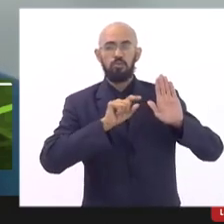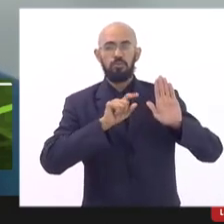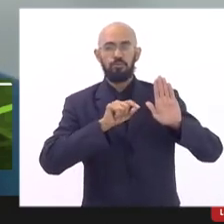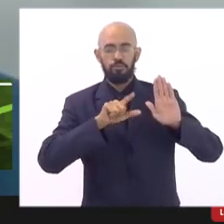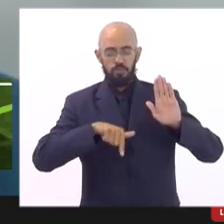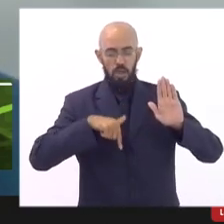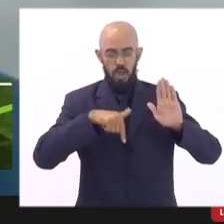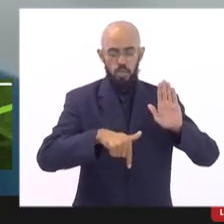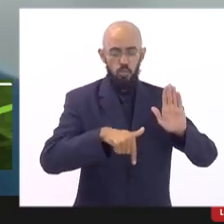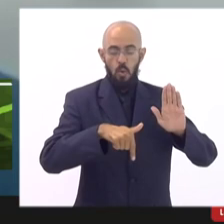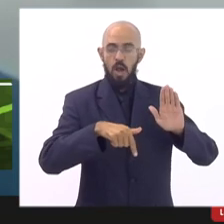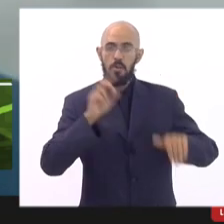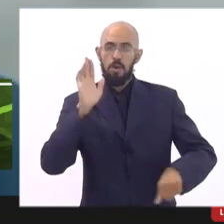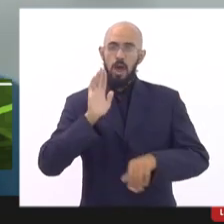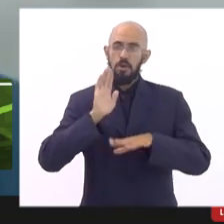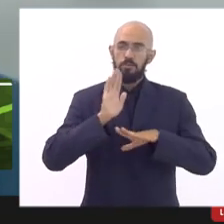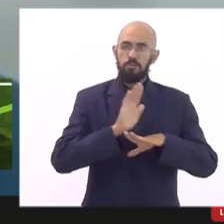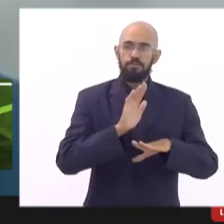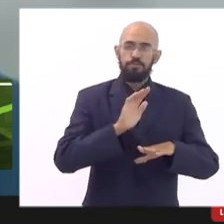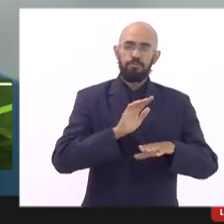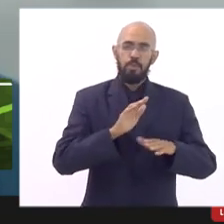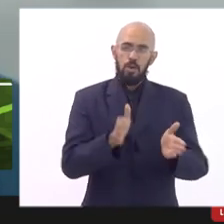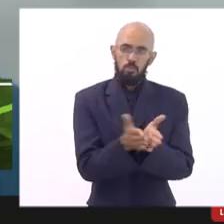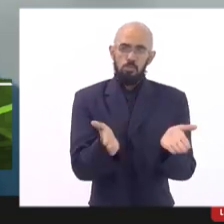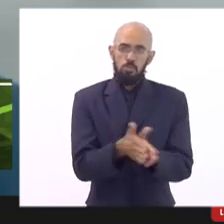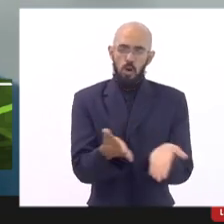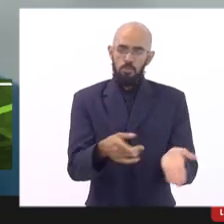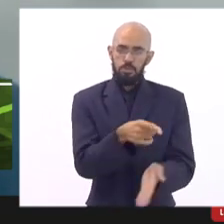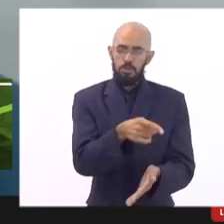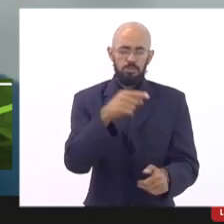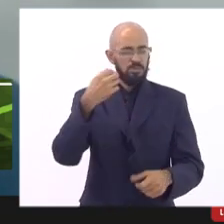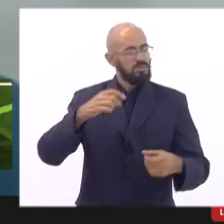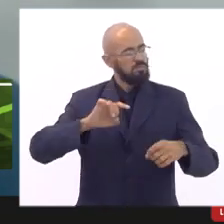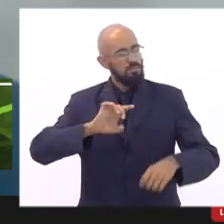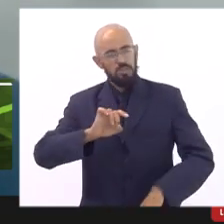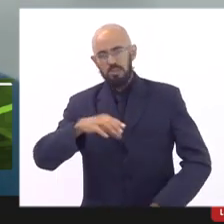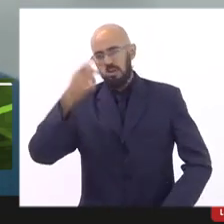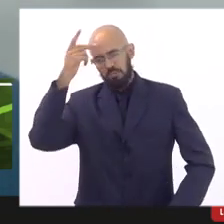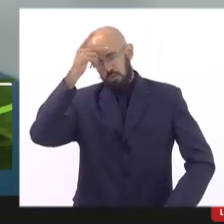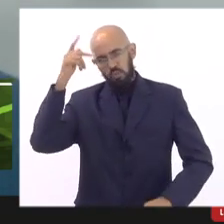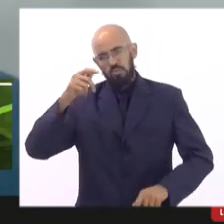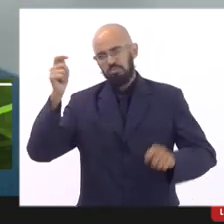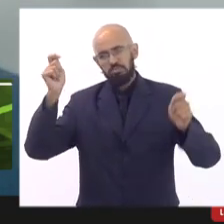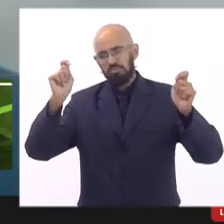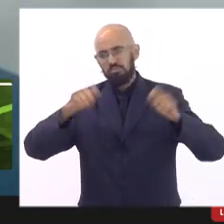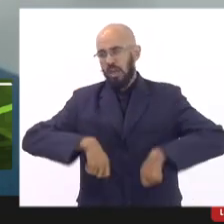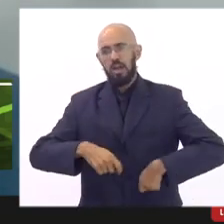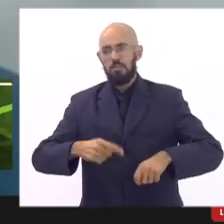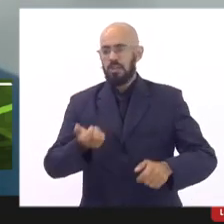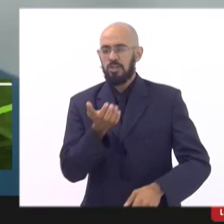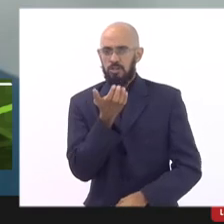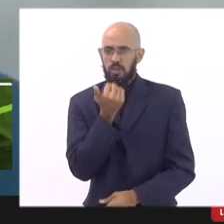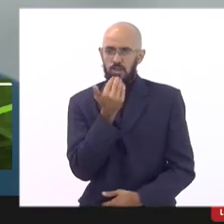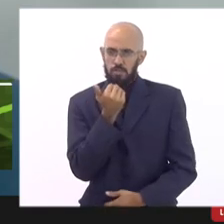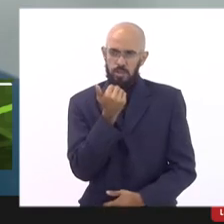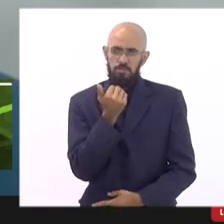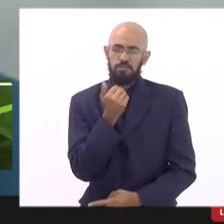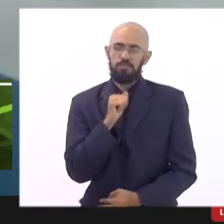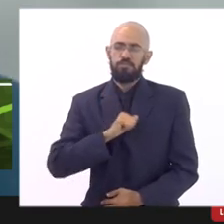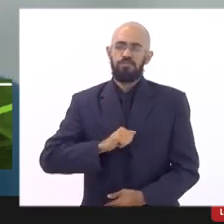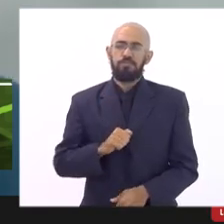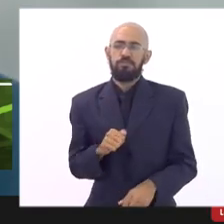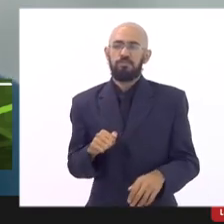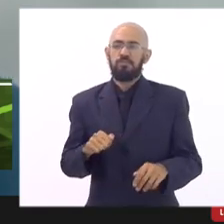em defesa do necessitado e em especial aquele que não tem condições de se alimentar e vive nesse